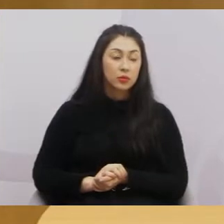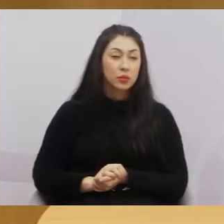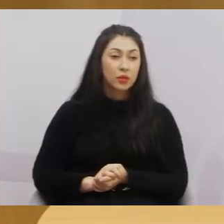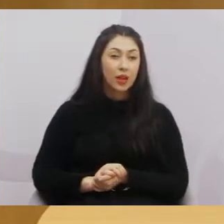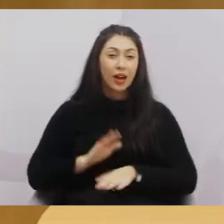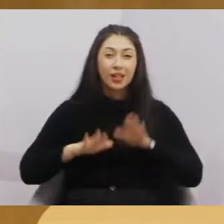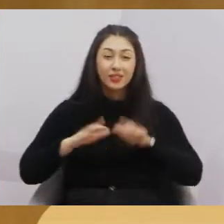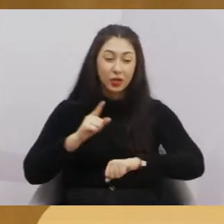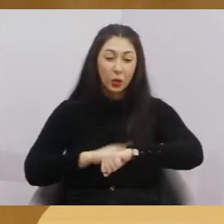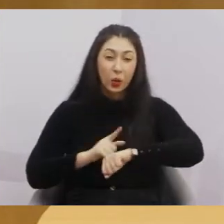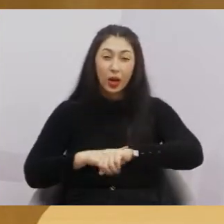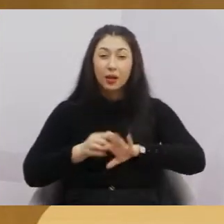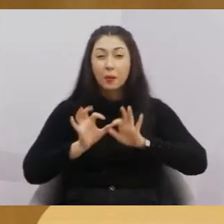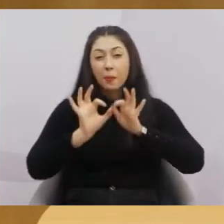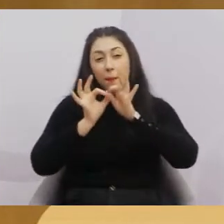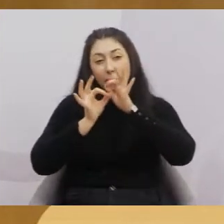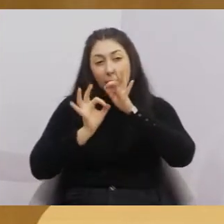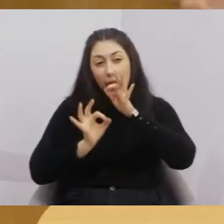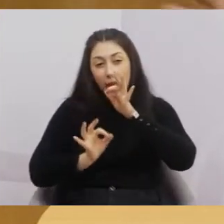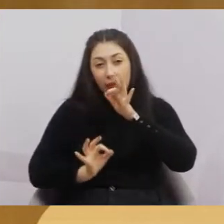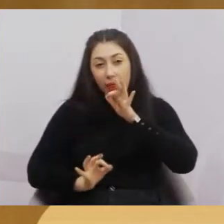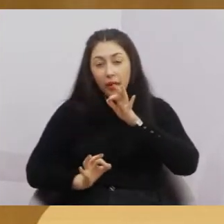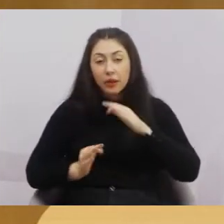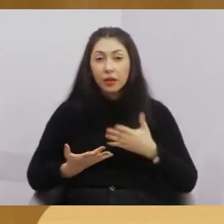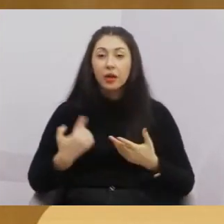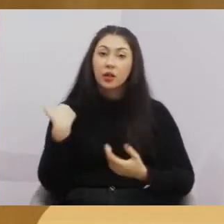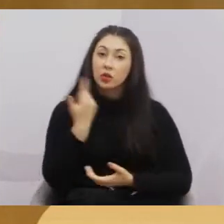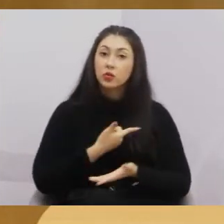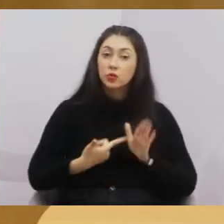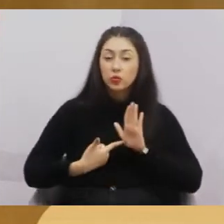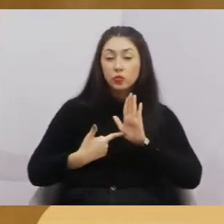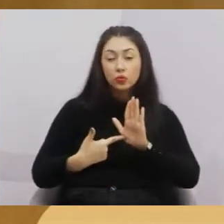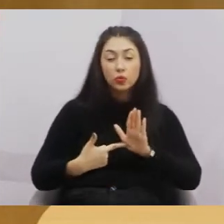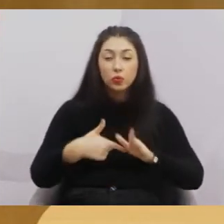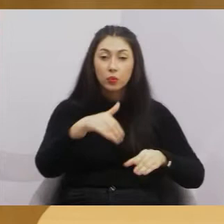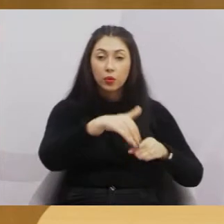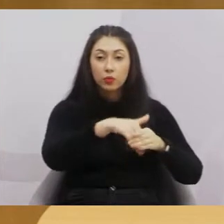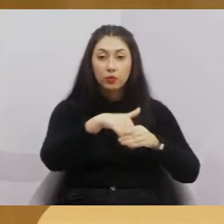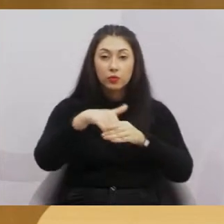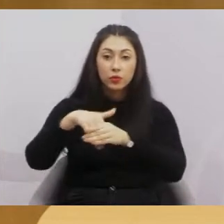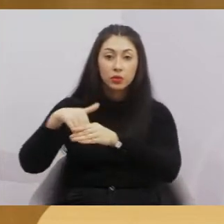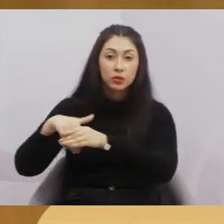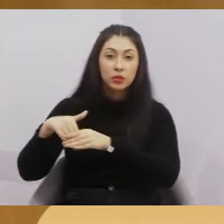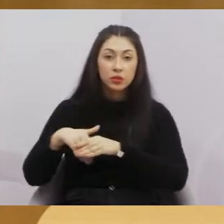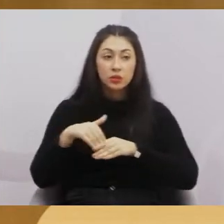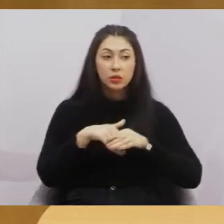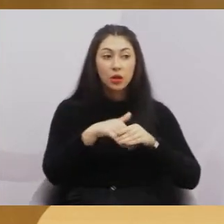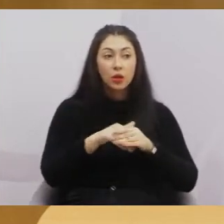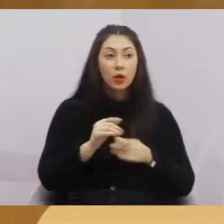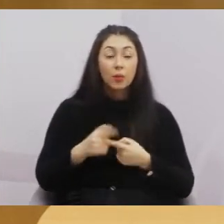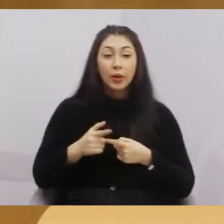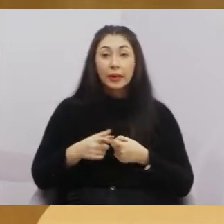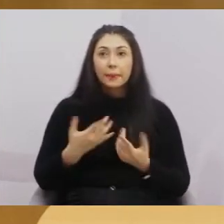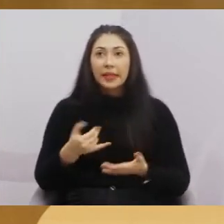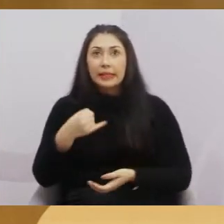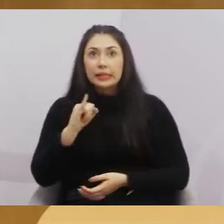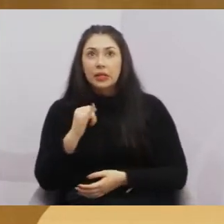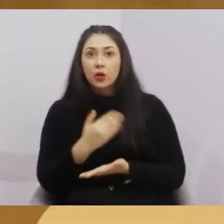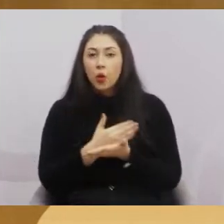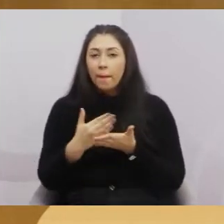horários. E a gente trouxe a apreciação dos nobres vereadores para que as sessões comecem às 15 horas.